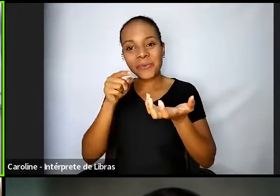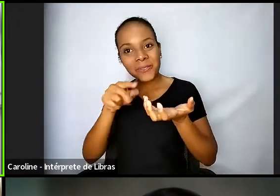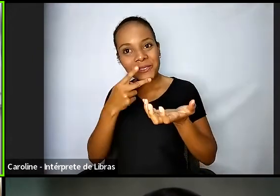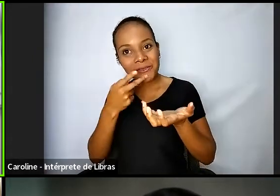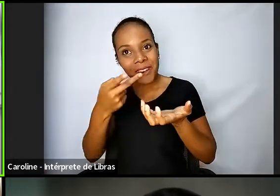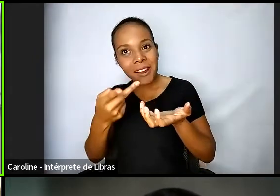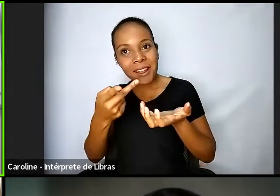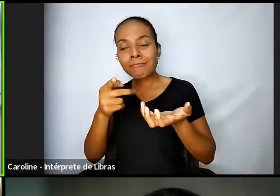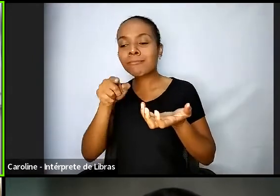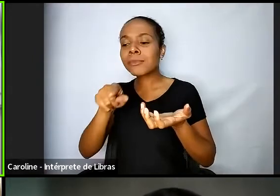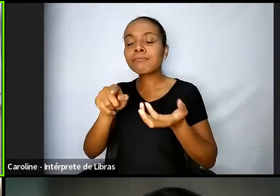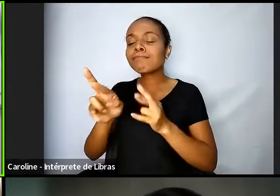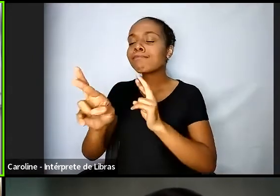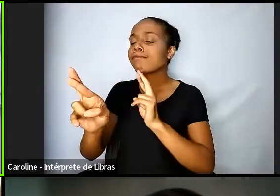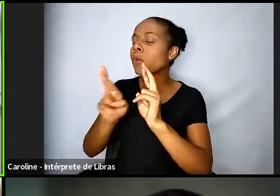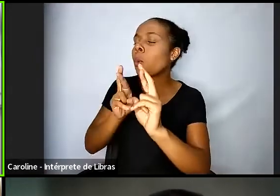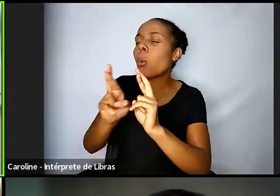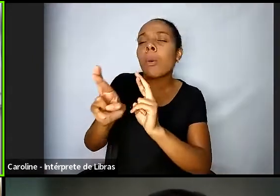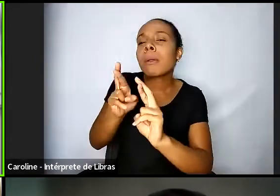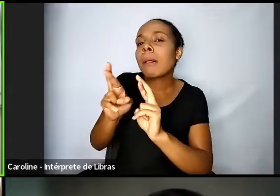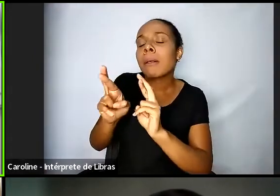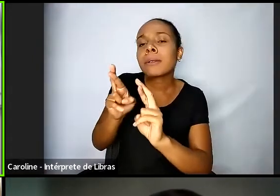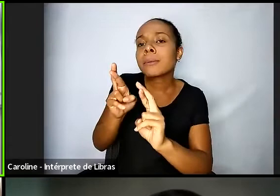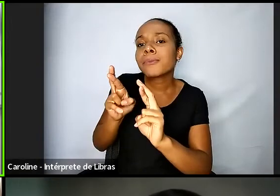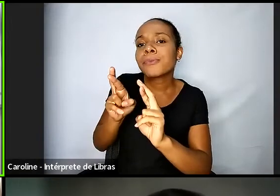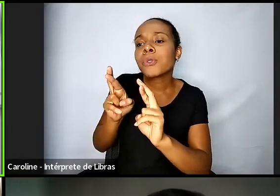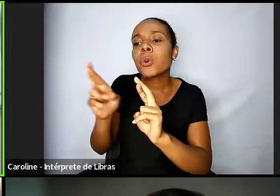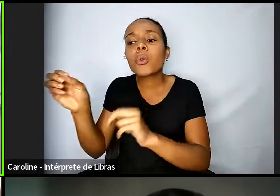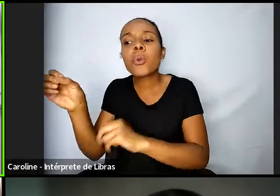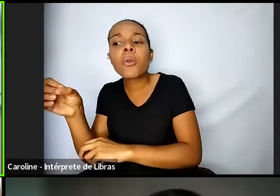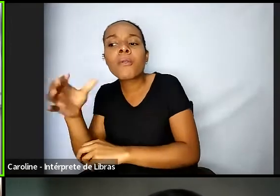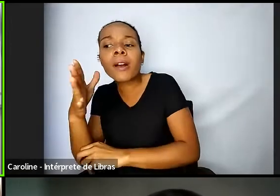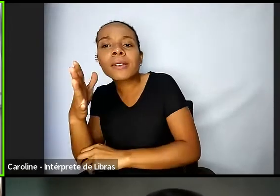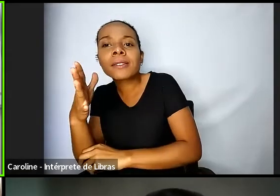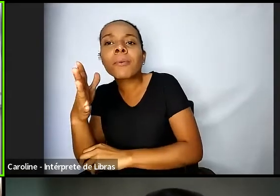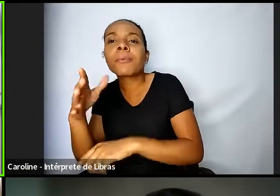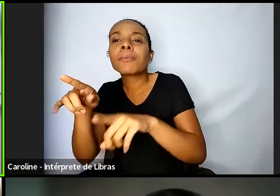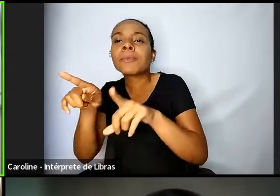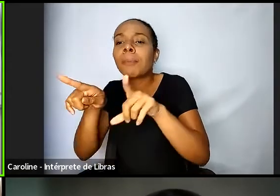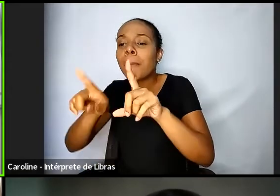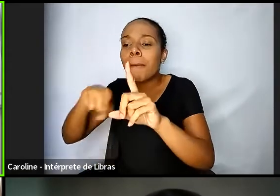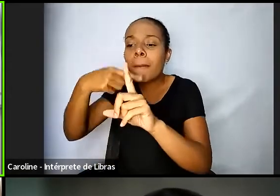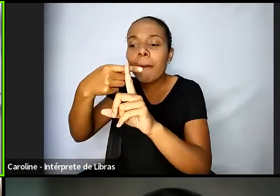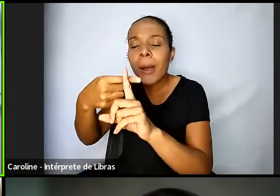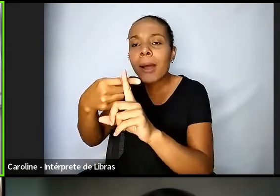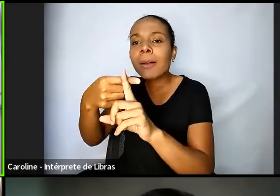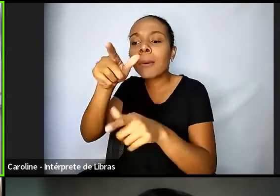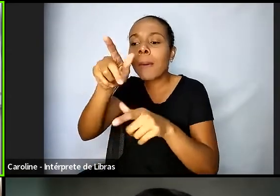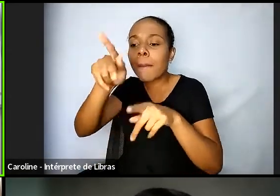inovação com esse olhar da população em situação de rua conta para nós